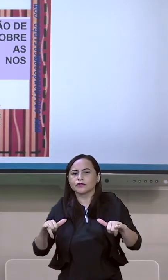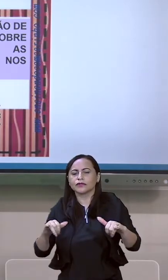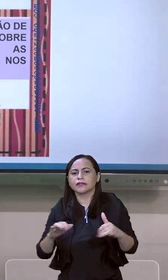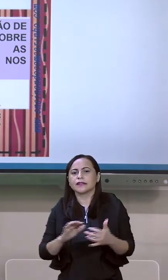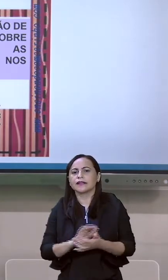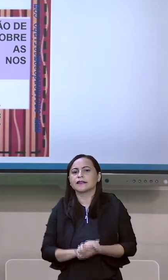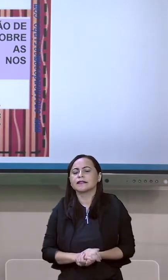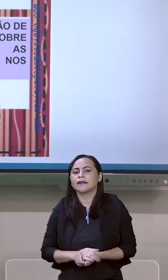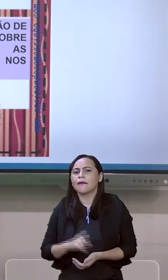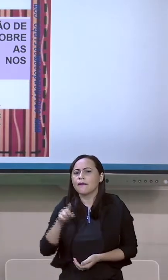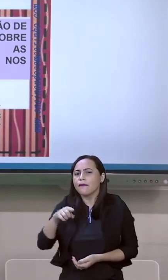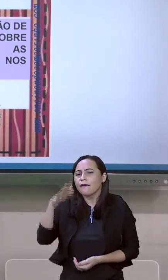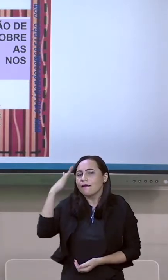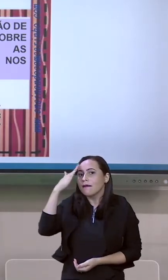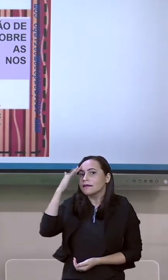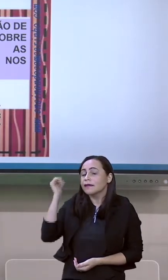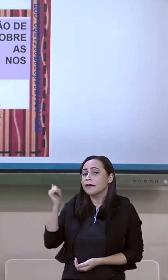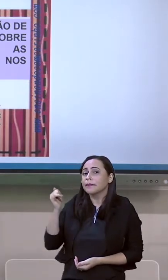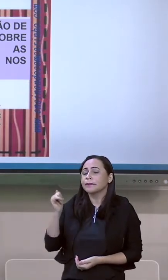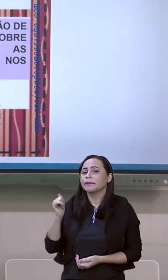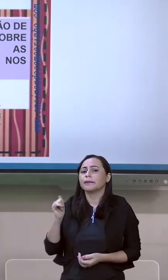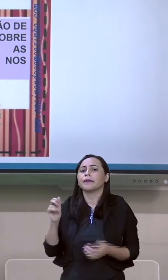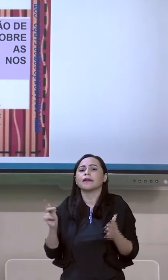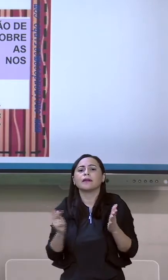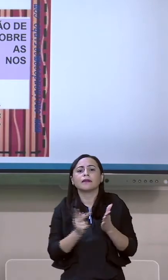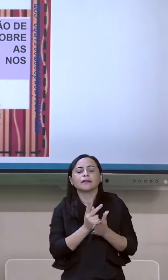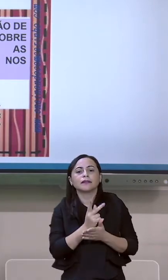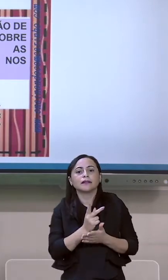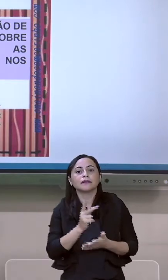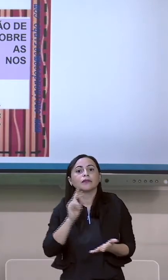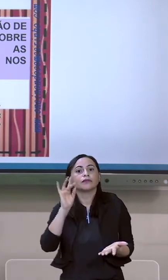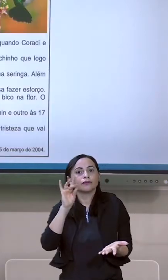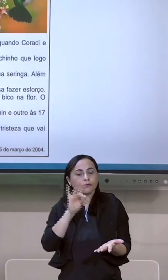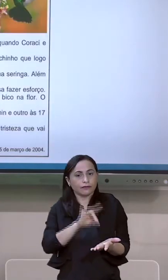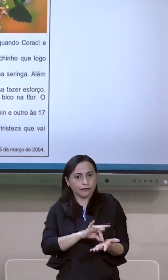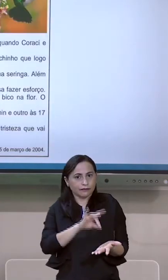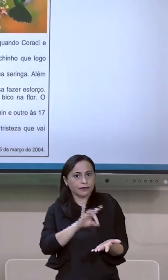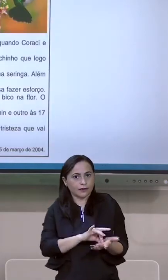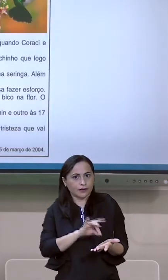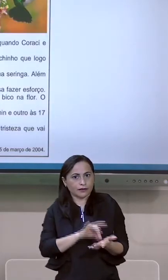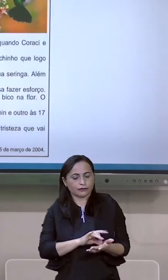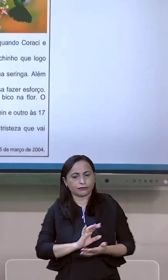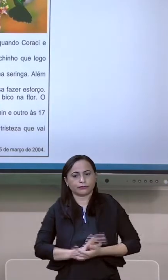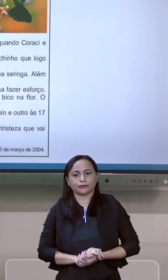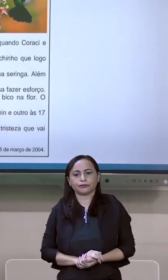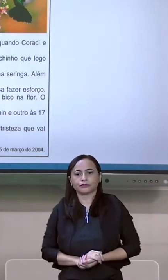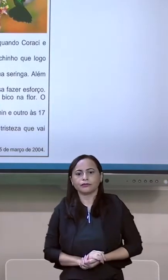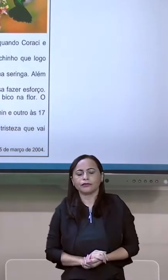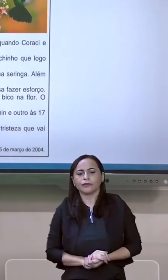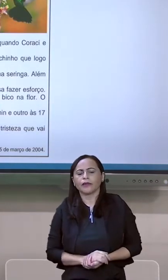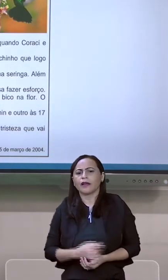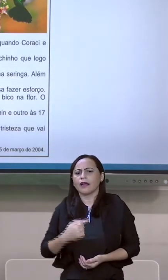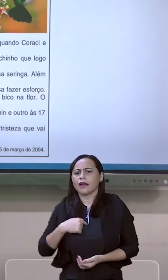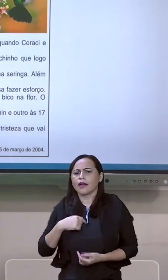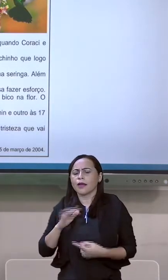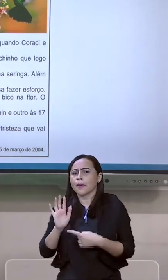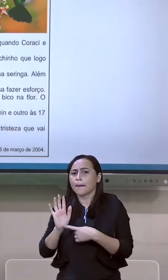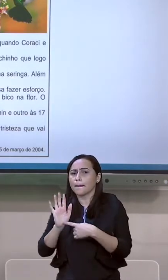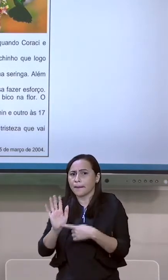acontecimentos, coisas reais que acontecem na nossa sociedade. E eu trouxe aqui